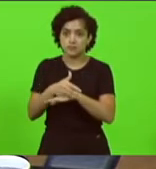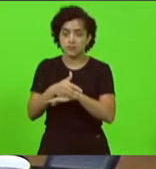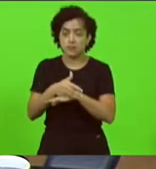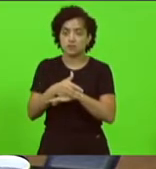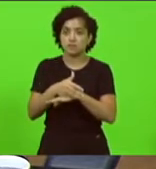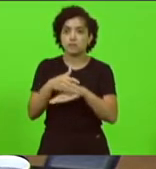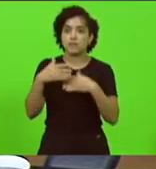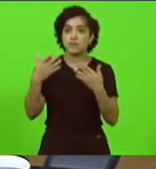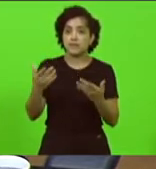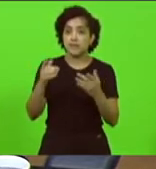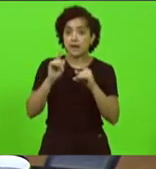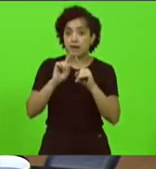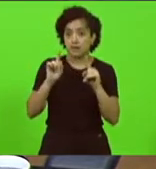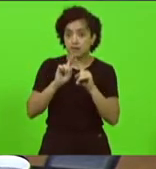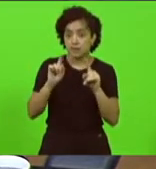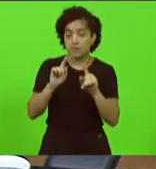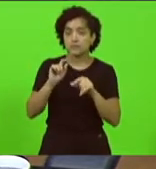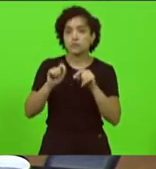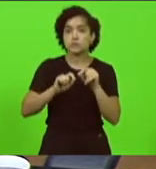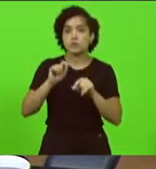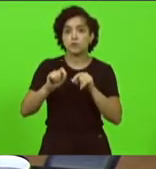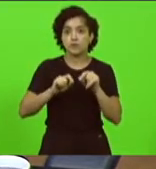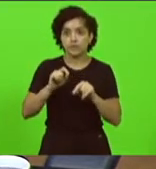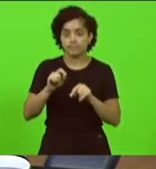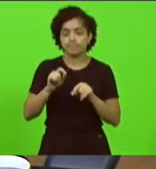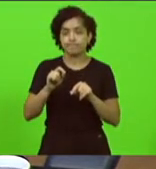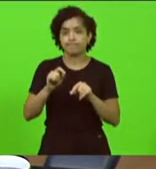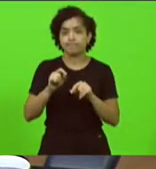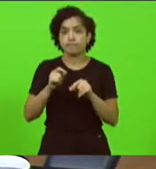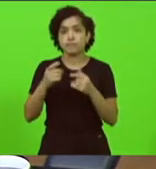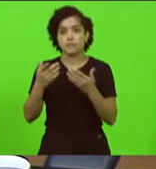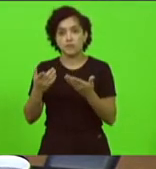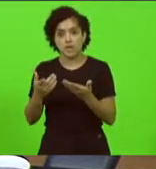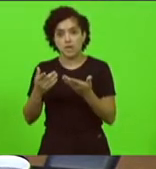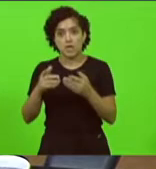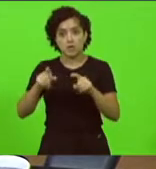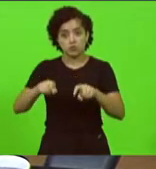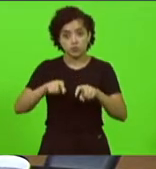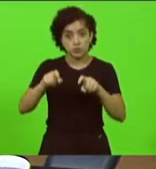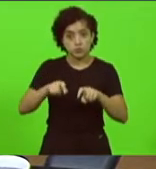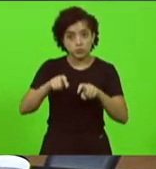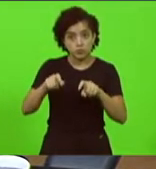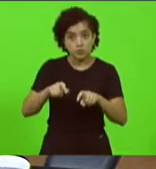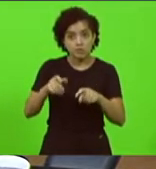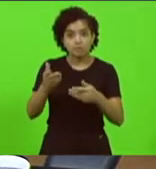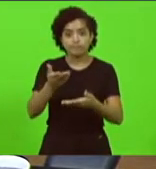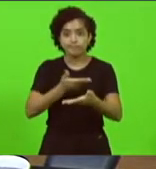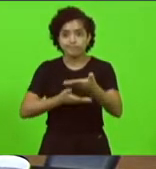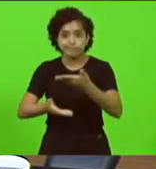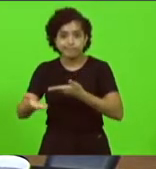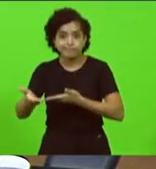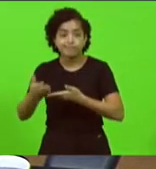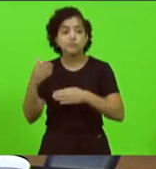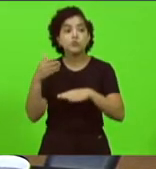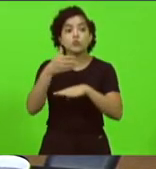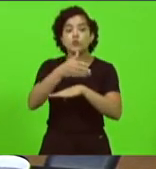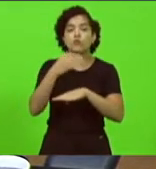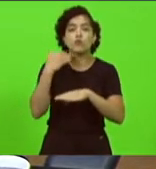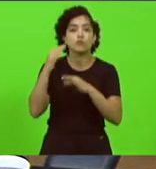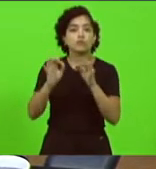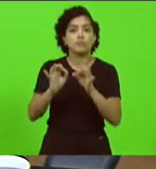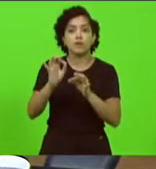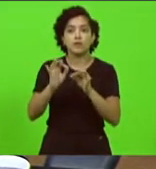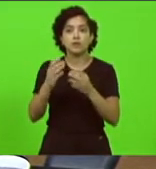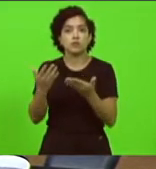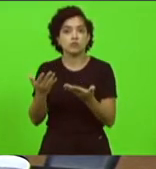reclamação que tem é justamente com aqueles agricultores que não fizeram troca-troca que não foram a banco financiar sua safra mas que